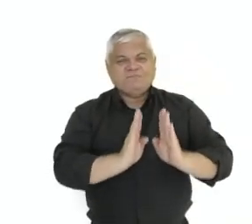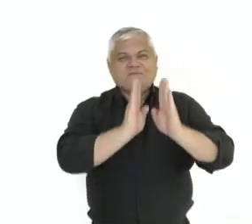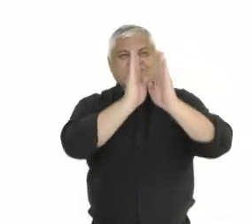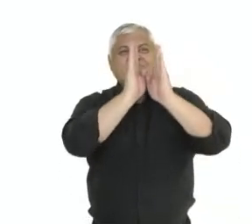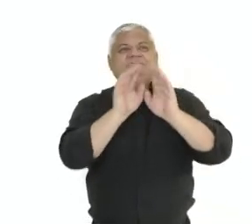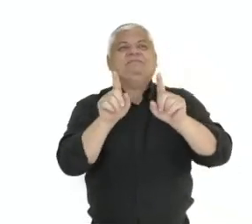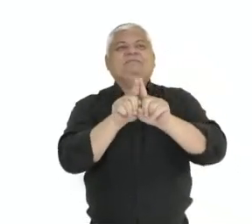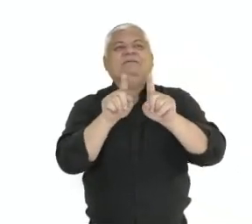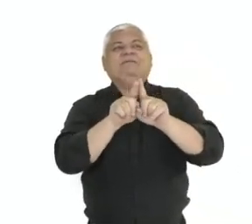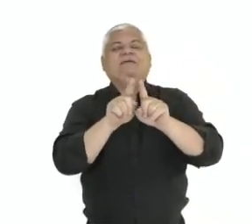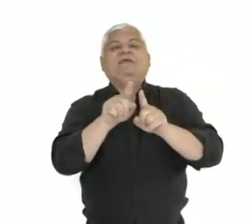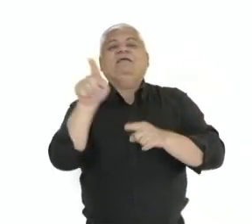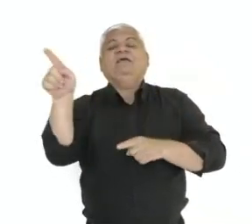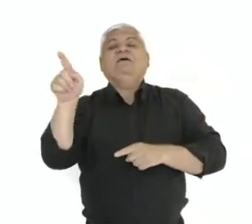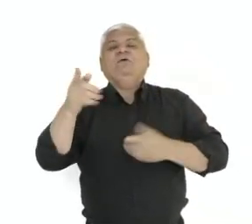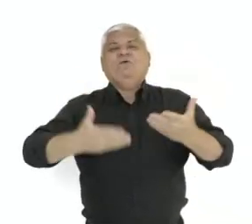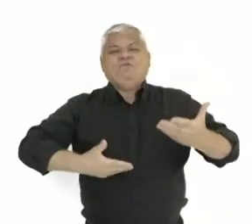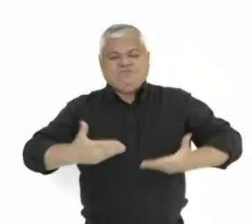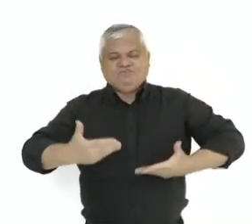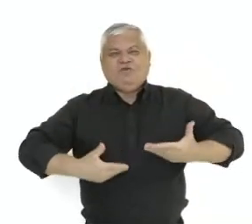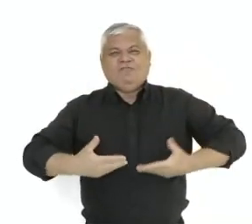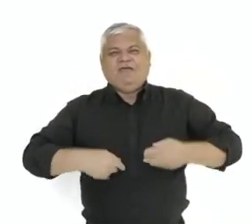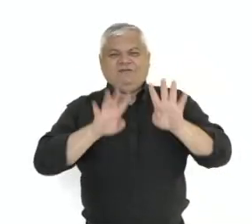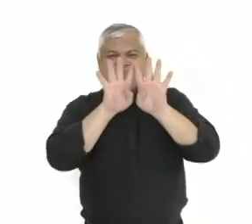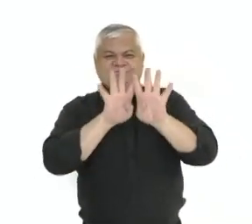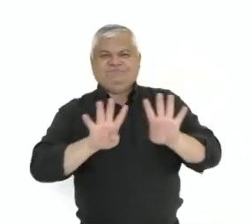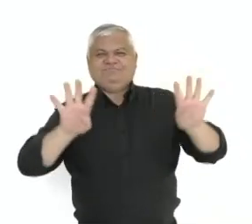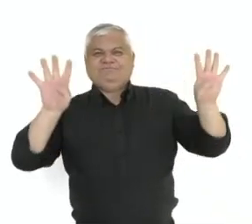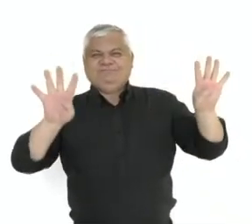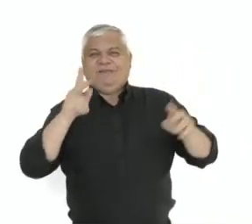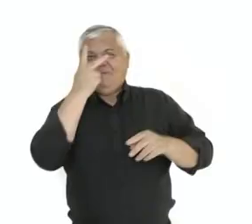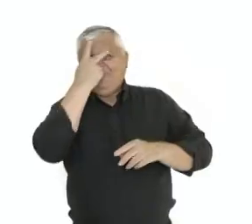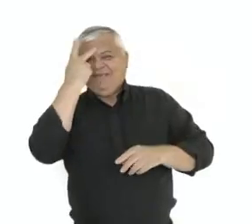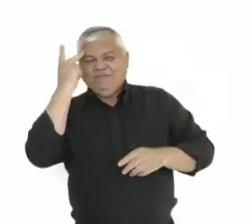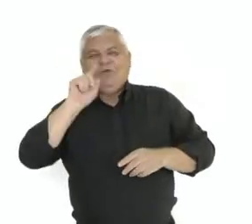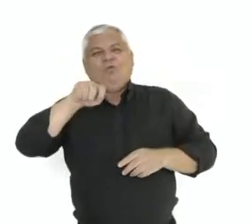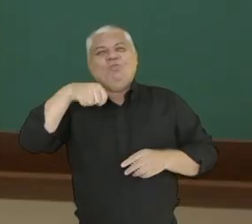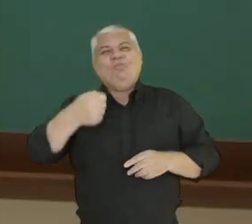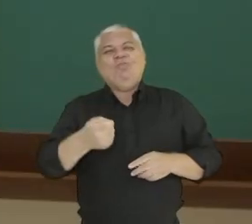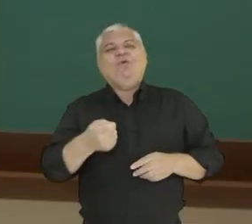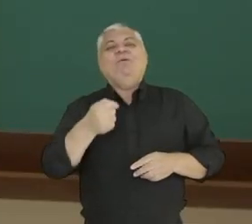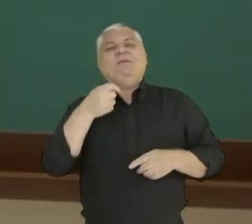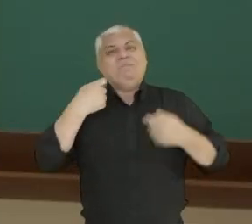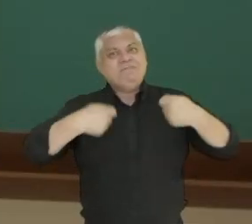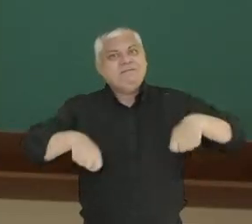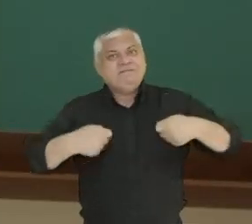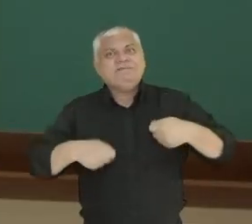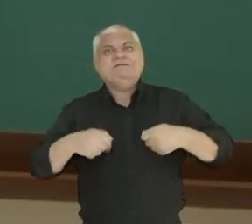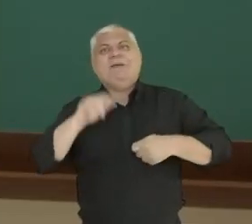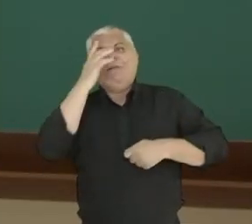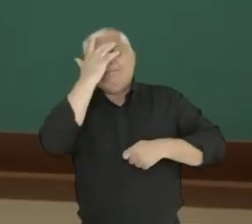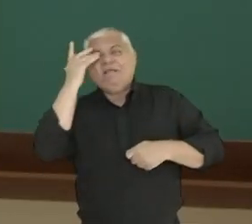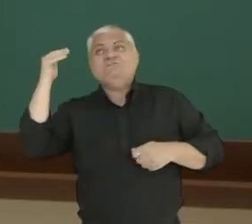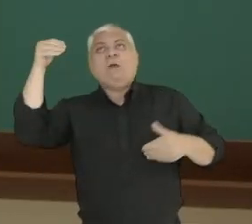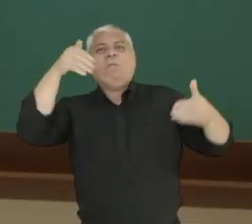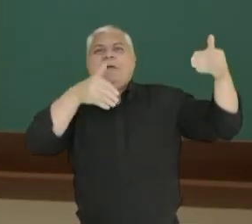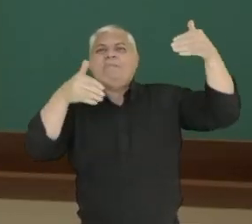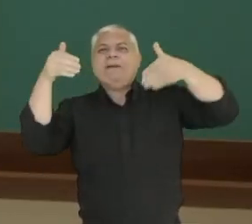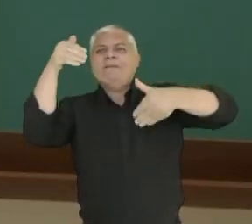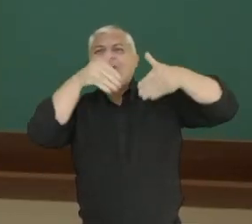a trazida de muitos trabalhadores para essa região, porque era necessário, era uma região com